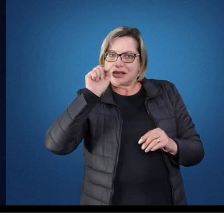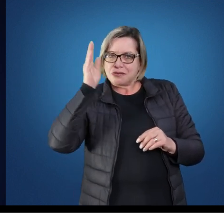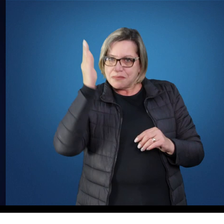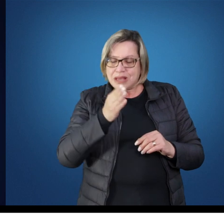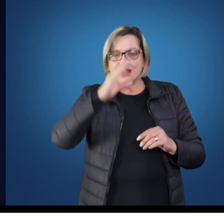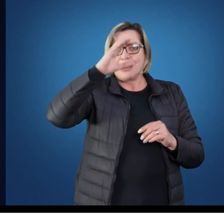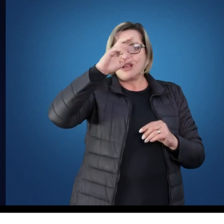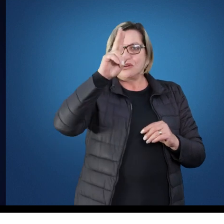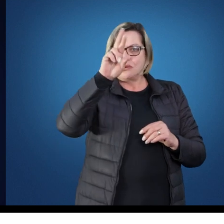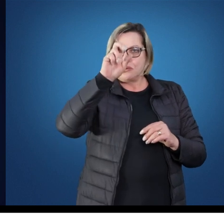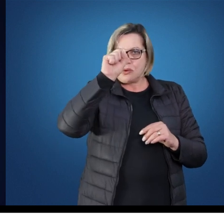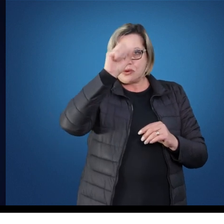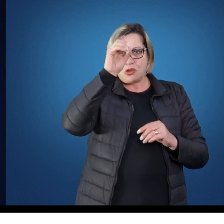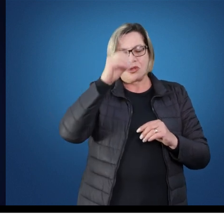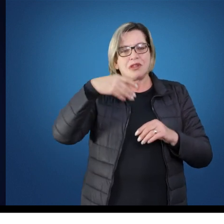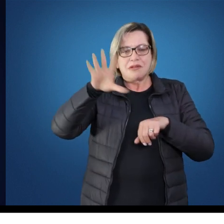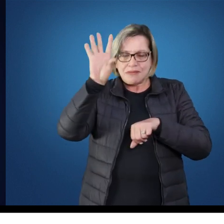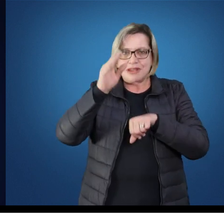Unicentro oferece.